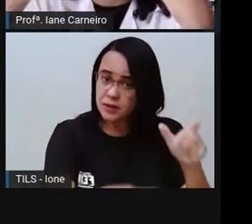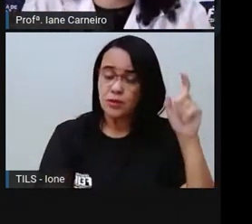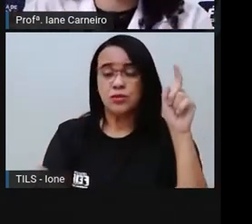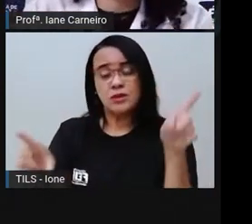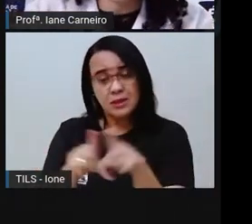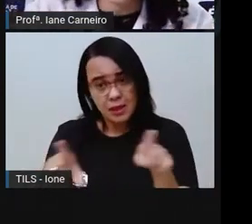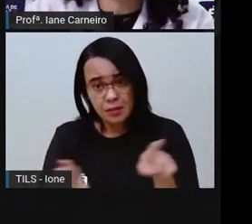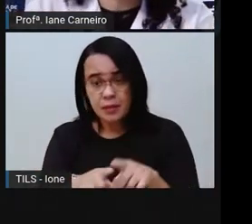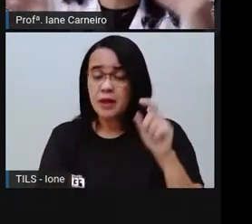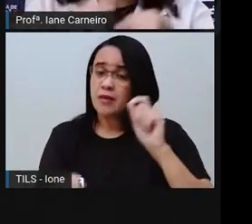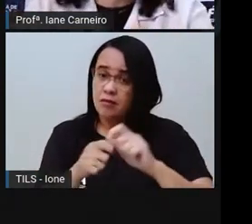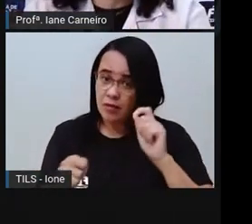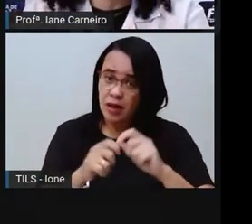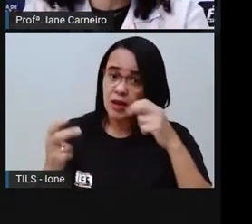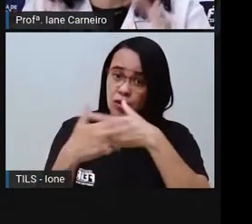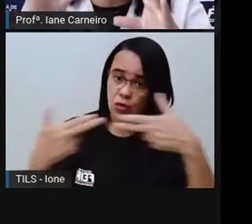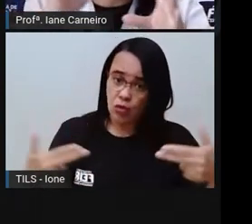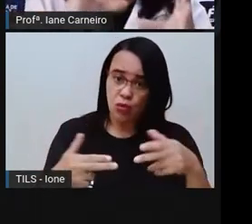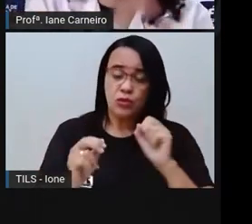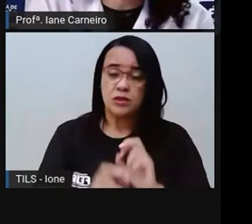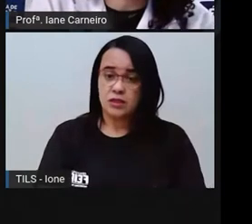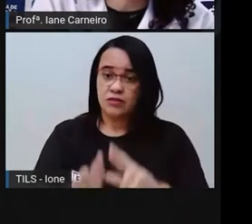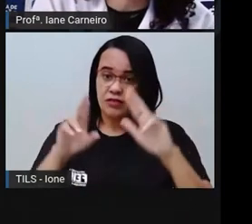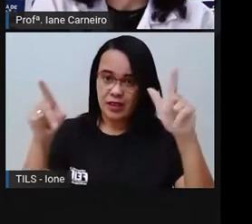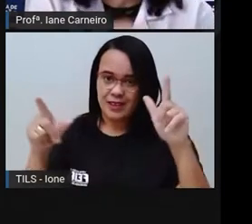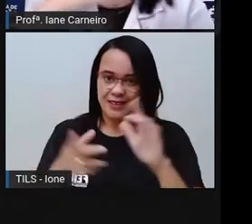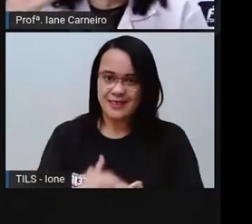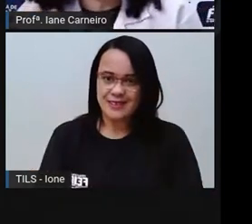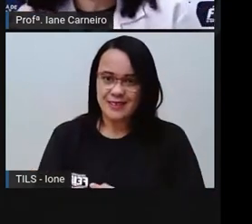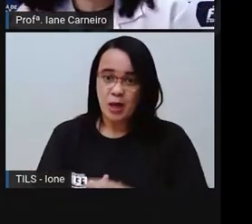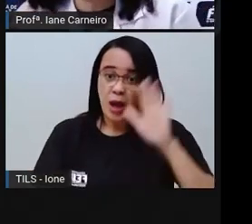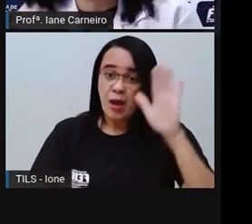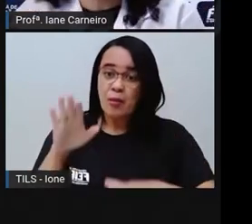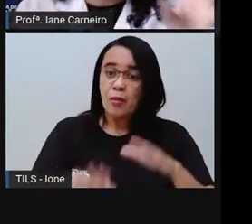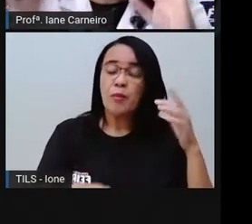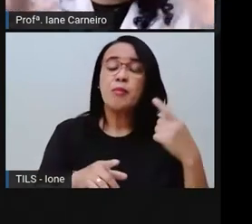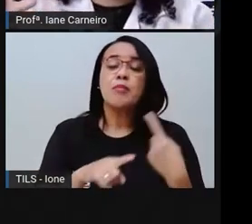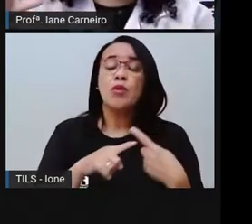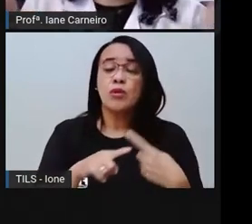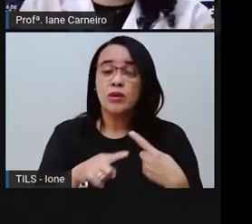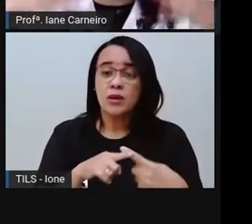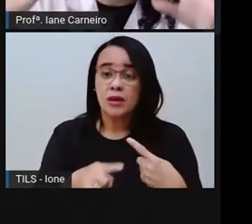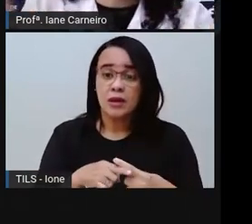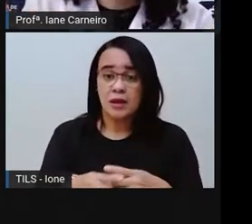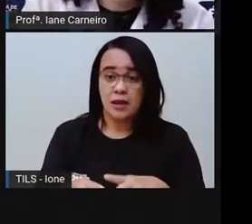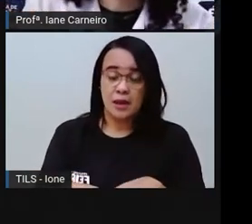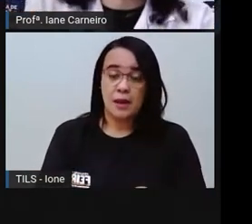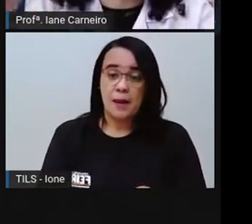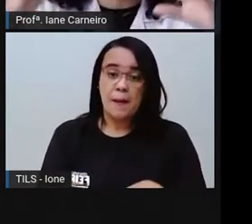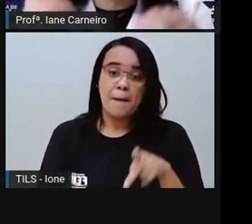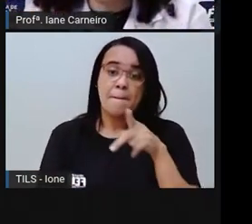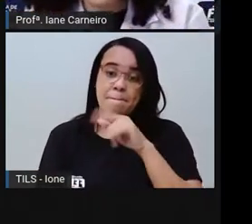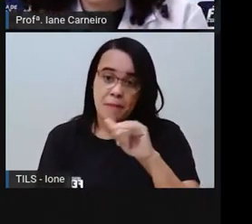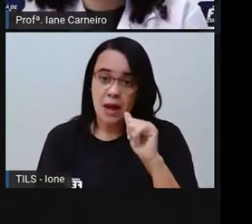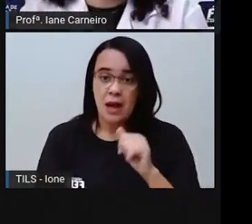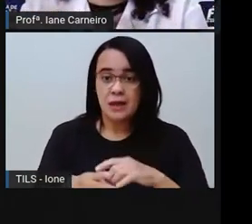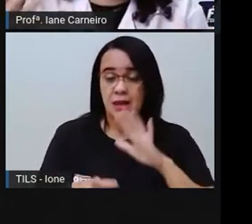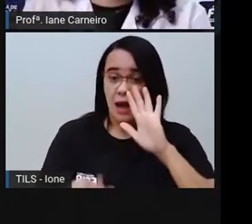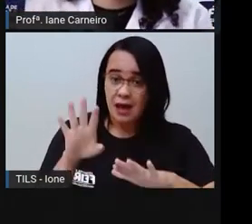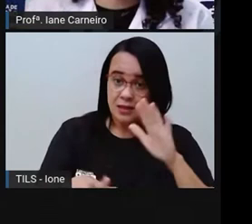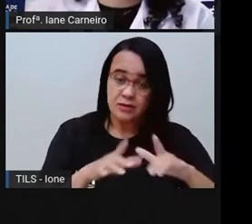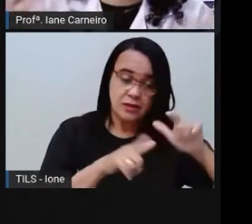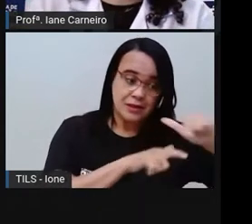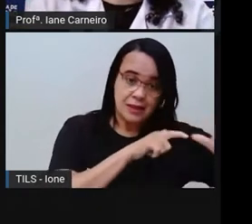casa e o pai vai trabalhar. Tem famílias que é o pai que fica em casa e a mãe vai trabalhar. Tem famílias que não tem mãe, é só pai.